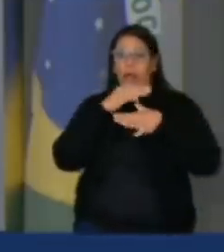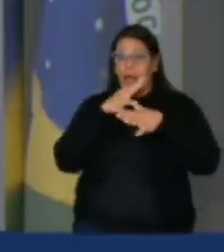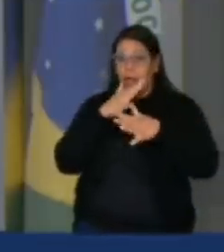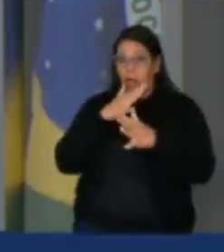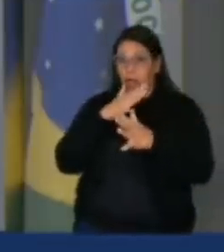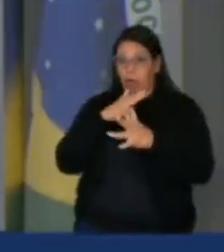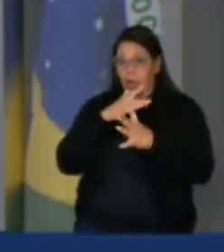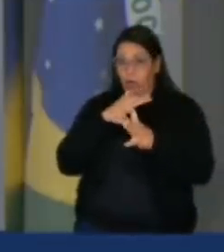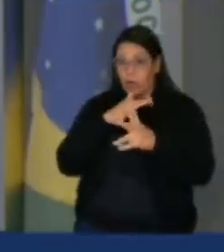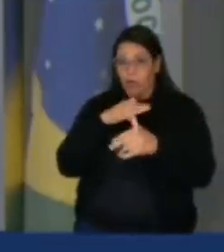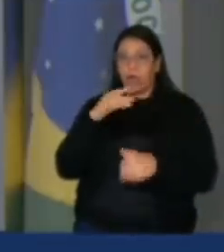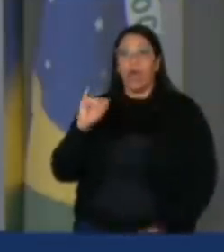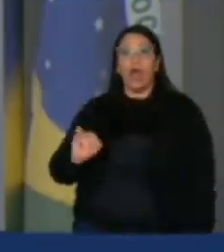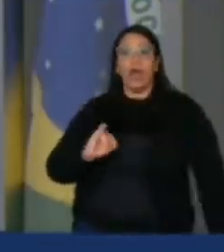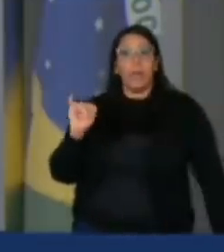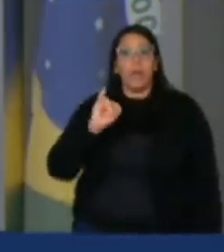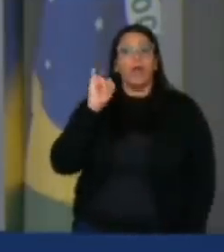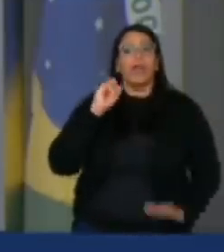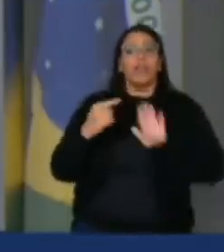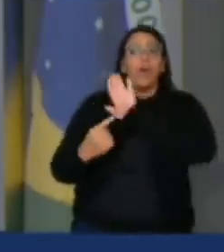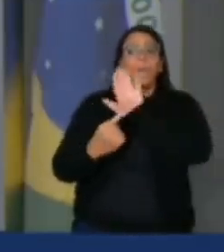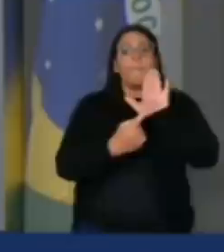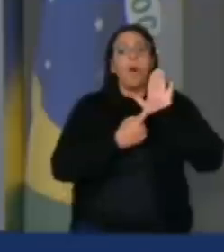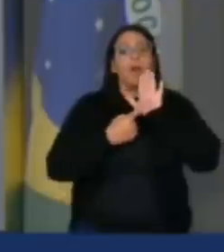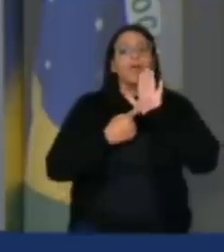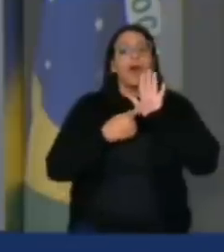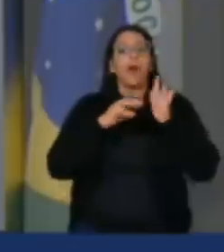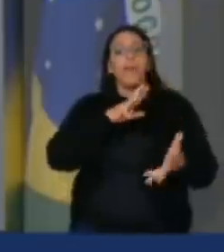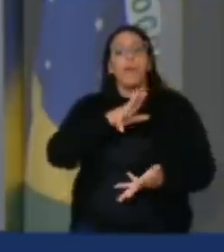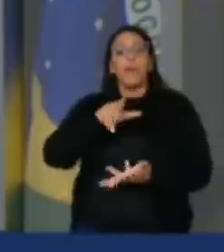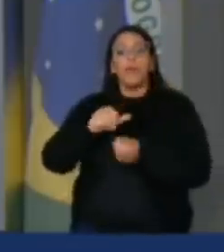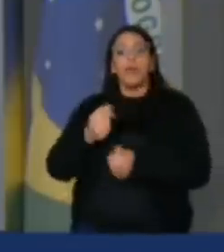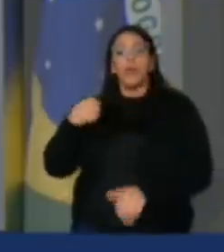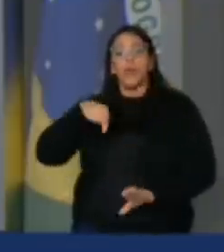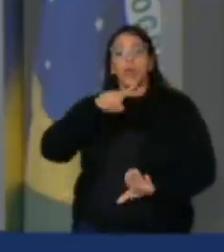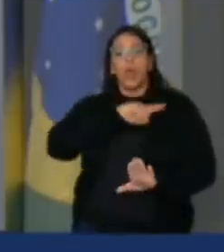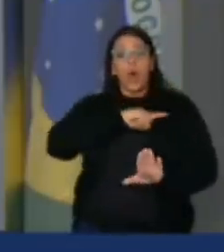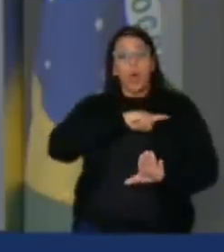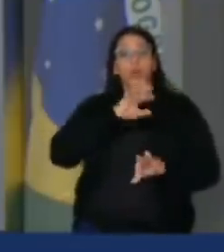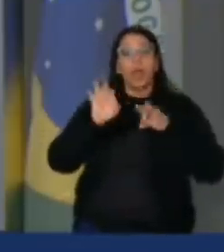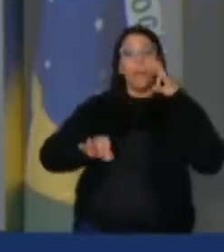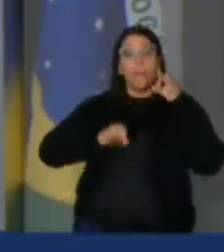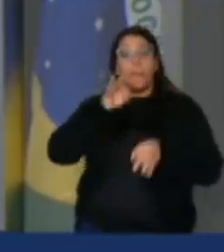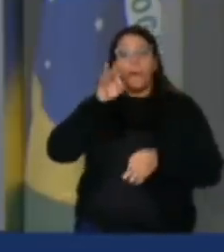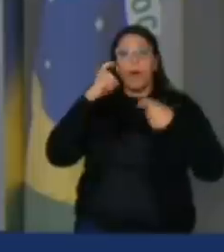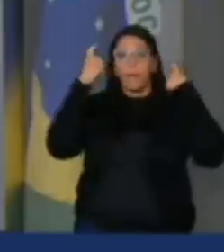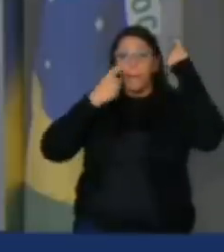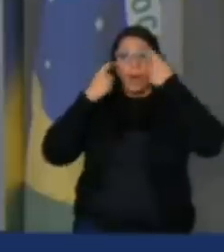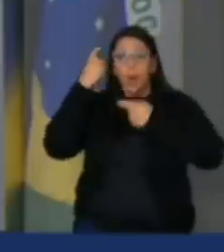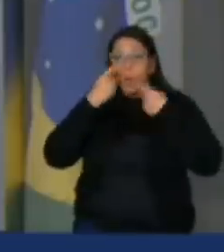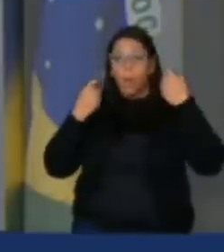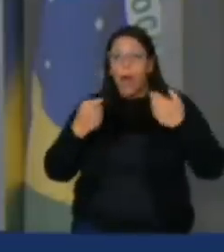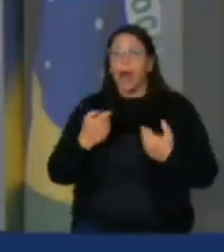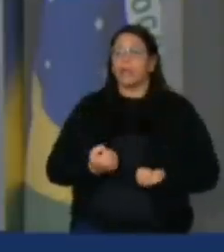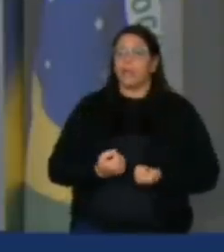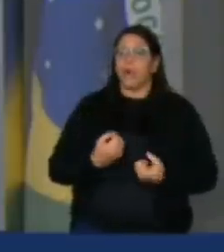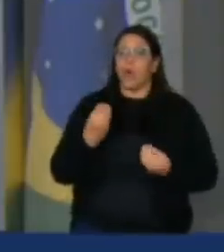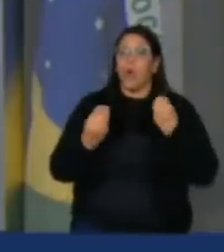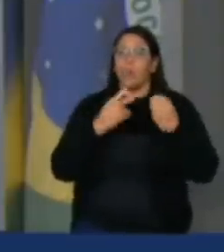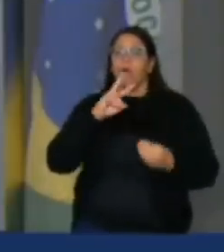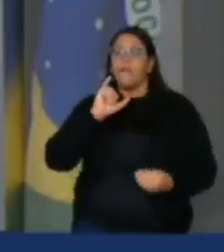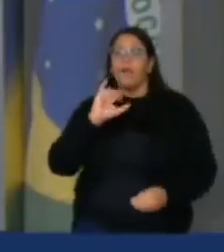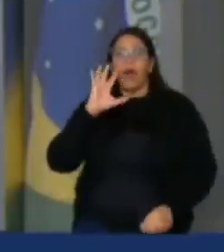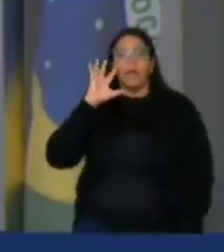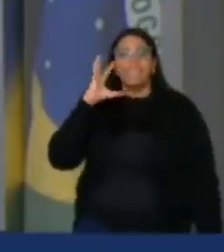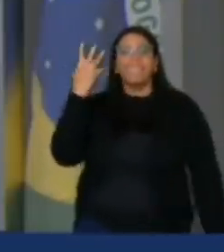é importantíssimo que a gente mostre para o mundo que nós estamos preocupados com essa segurança jurídica, e estamos preocupados em como a gente vai verificar